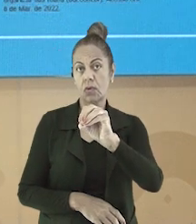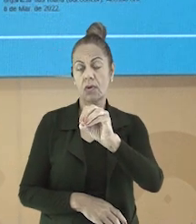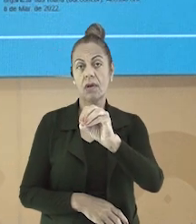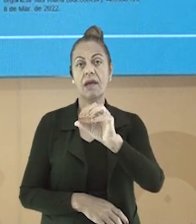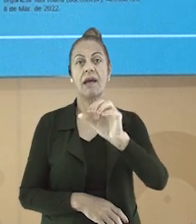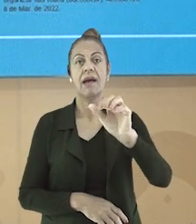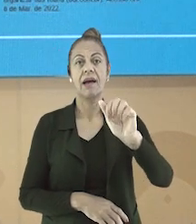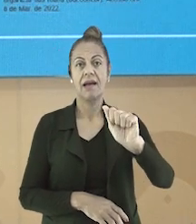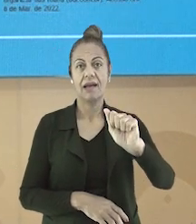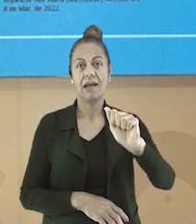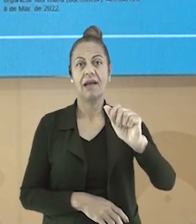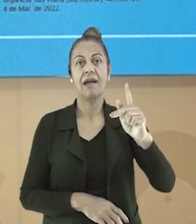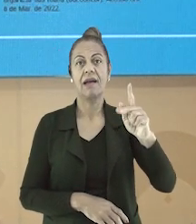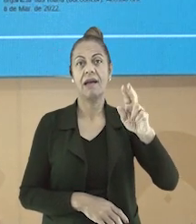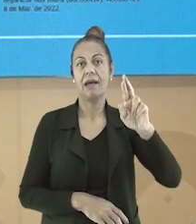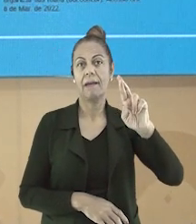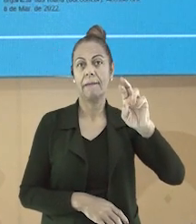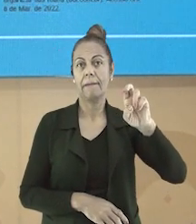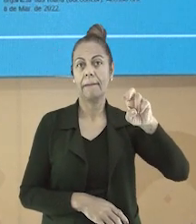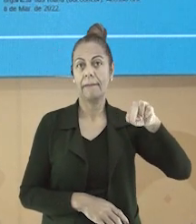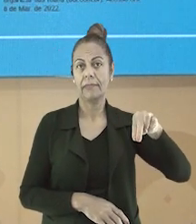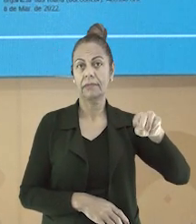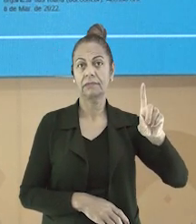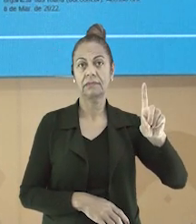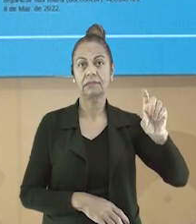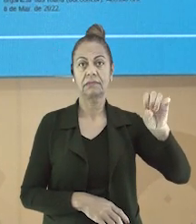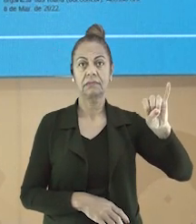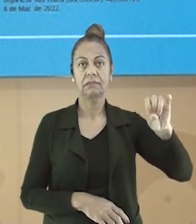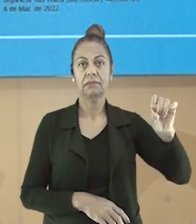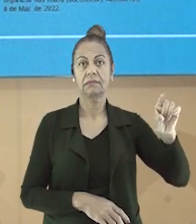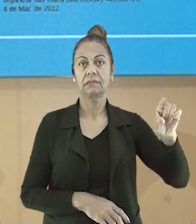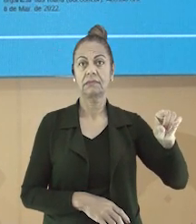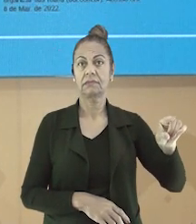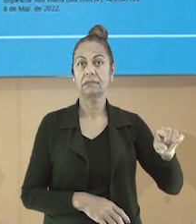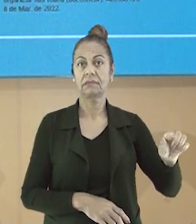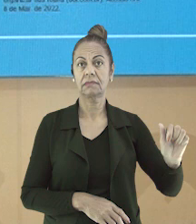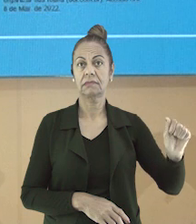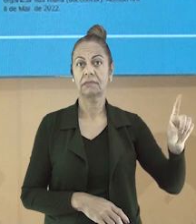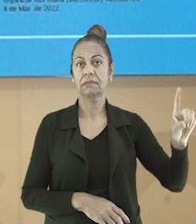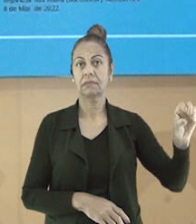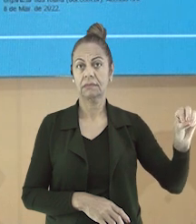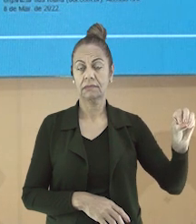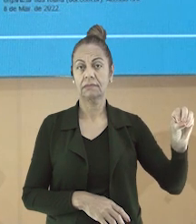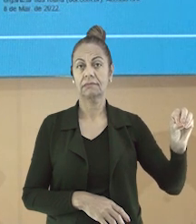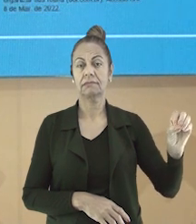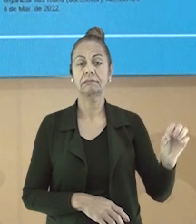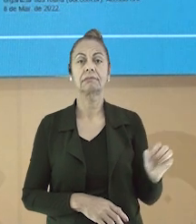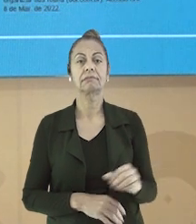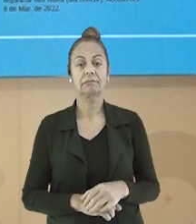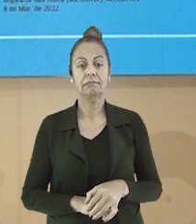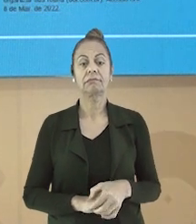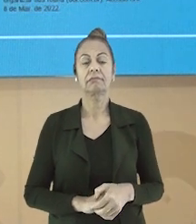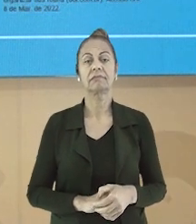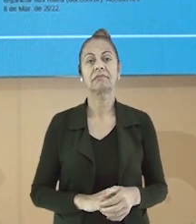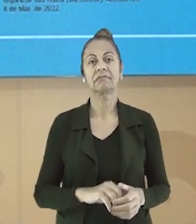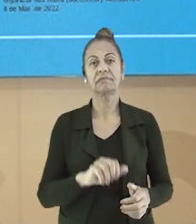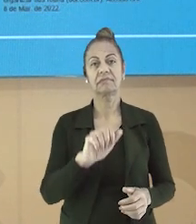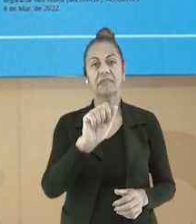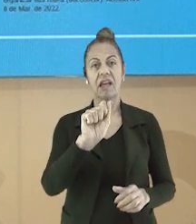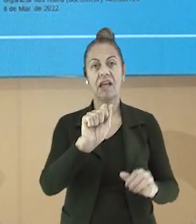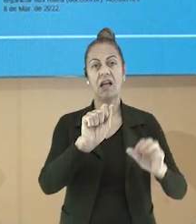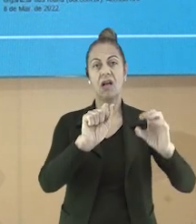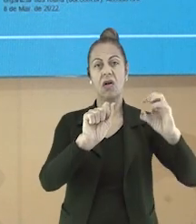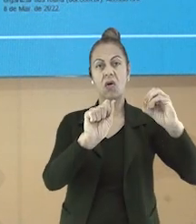caso, a palavra autoaprendizagem. O prefixo é alto. Perceba que termina com a vogal O.